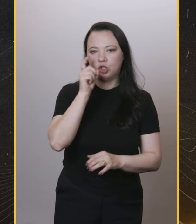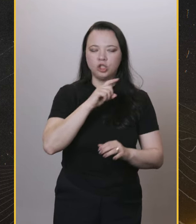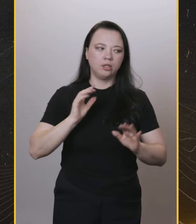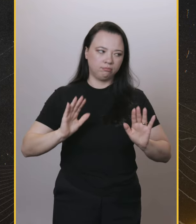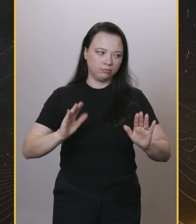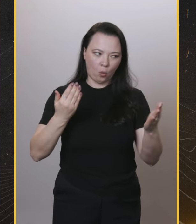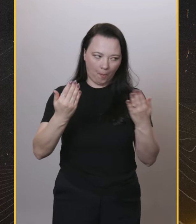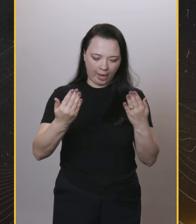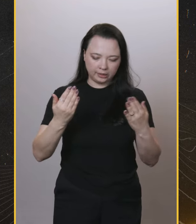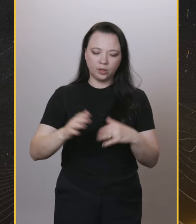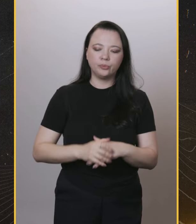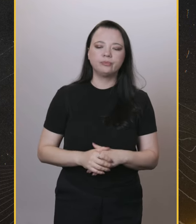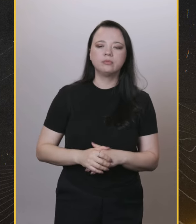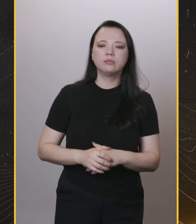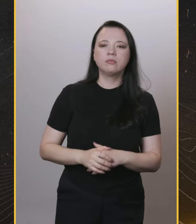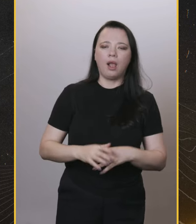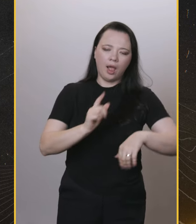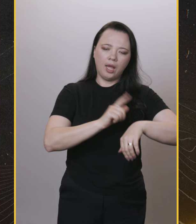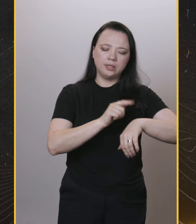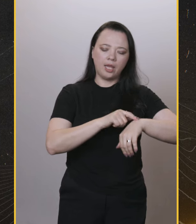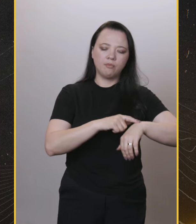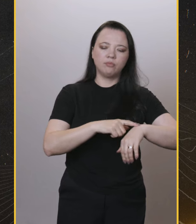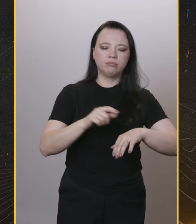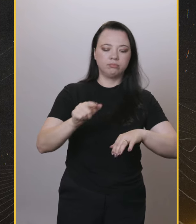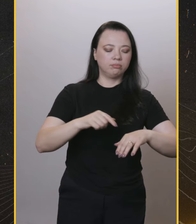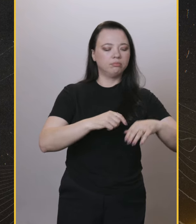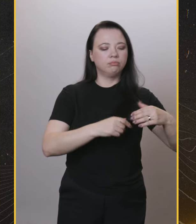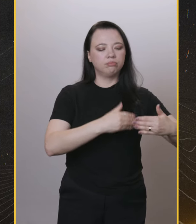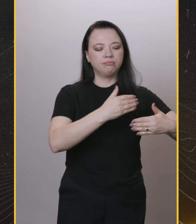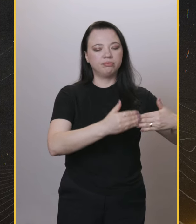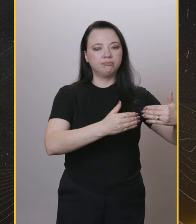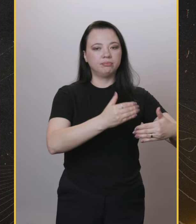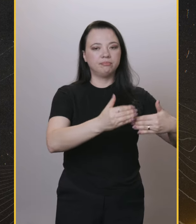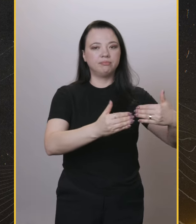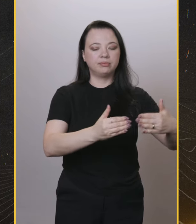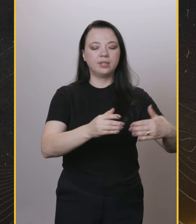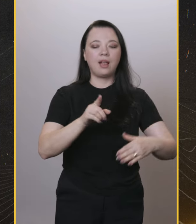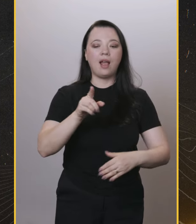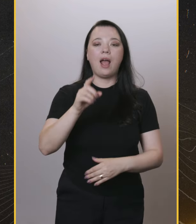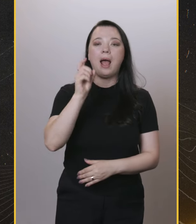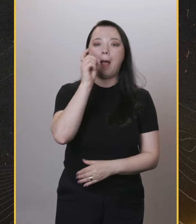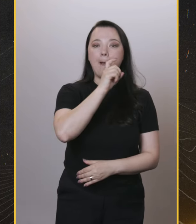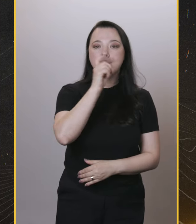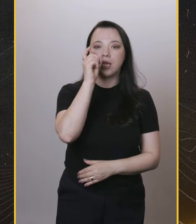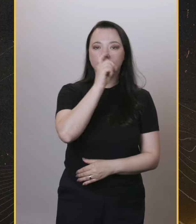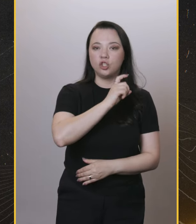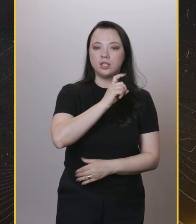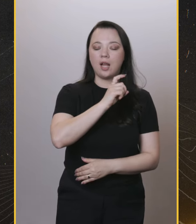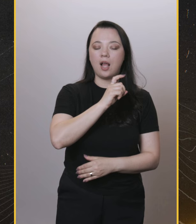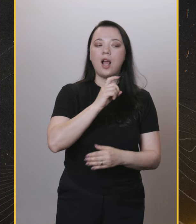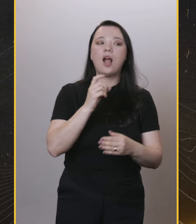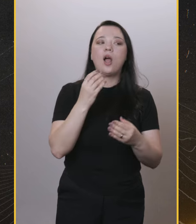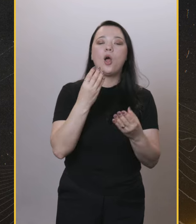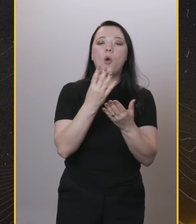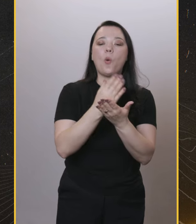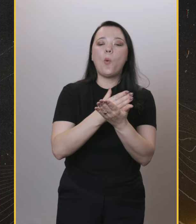Se a gente deixar ela quietinha aqui, vamos chamar a sujeira de mentira. Tá. Aí deixar ela quietinha aqui, as